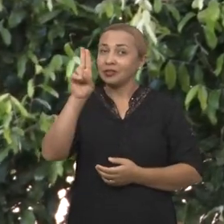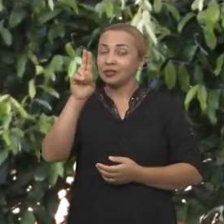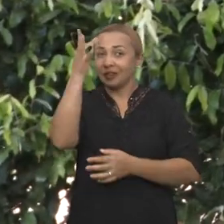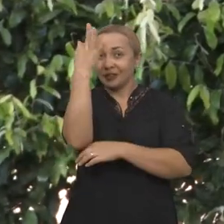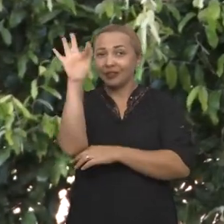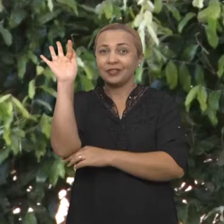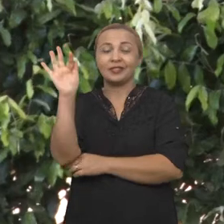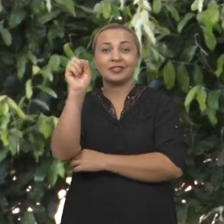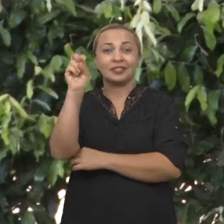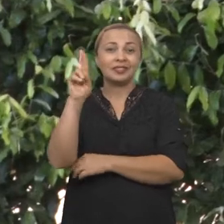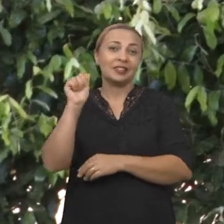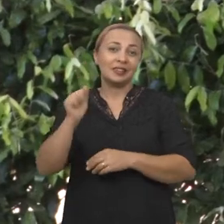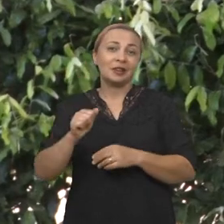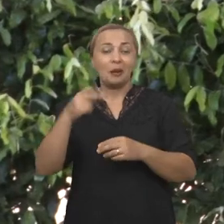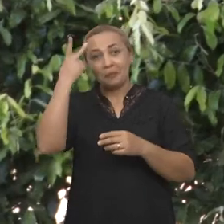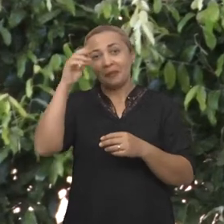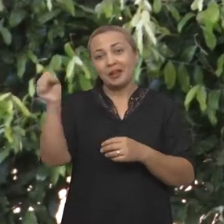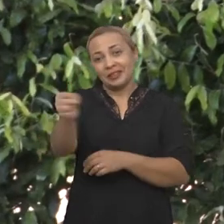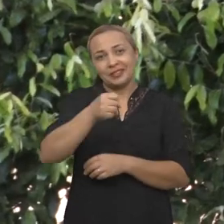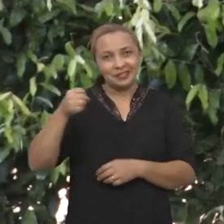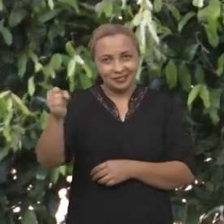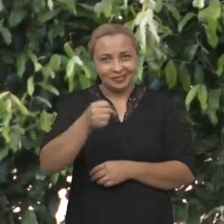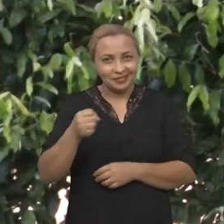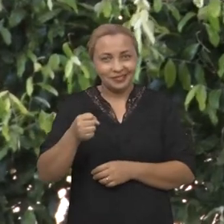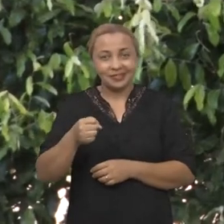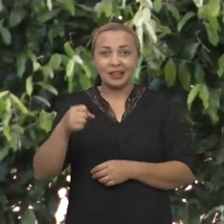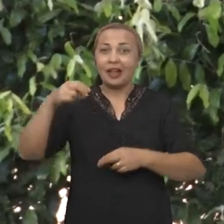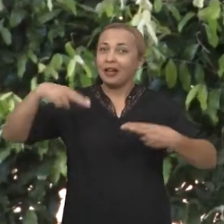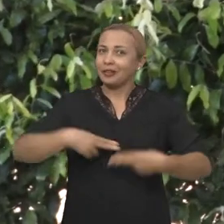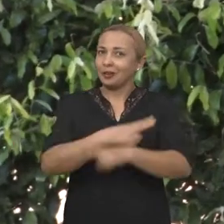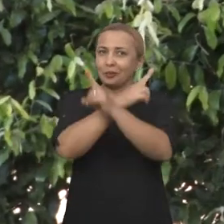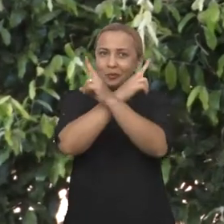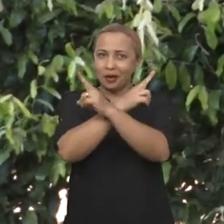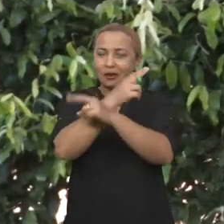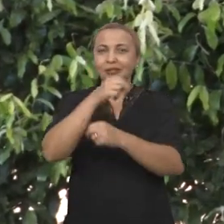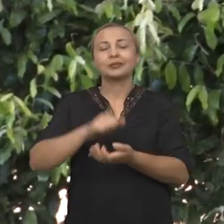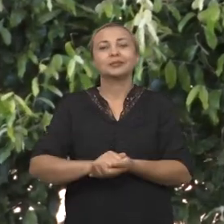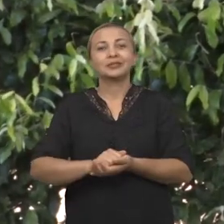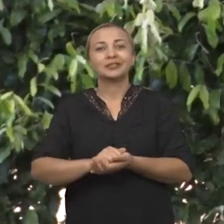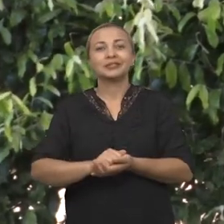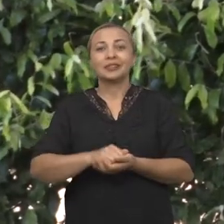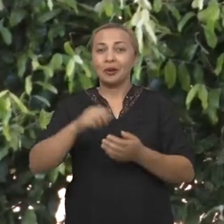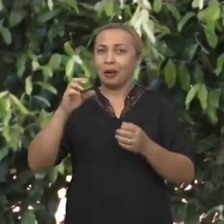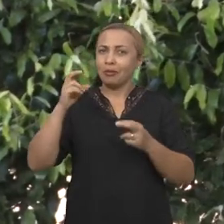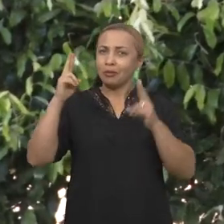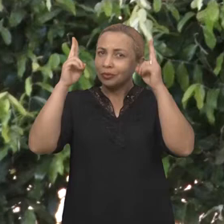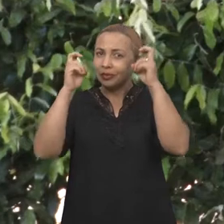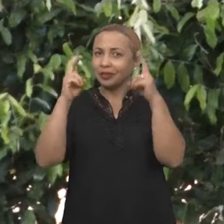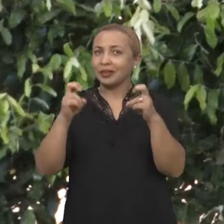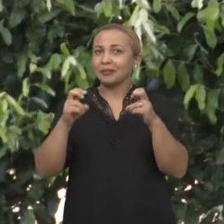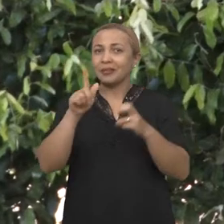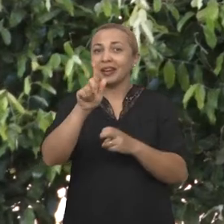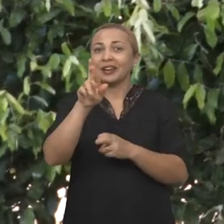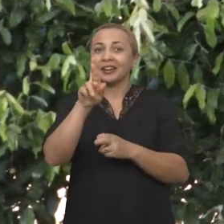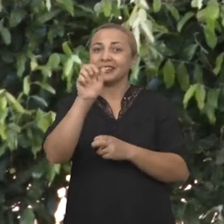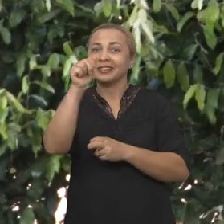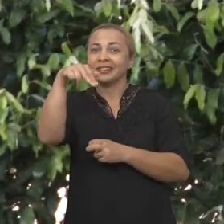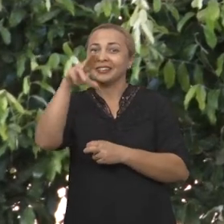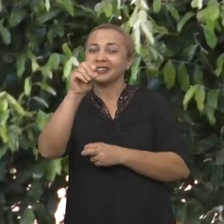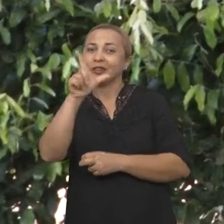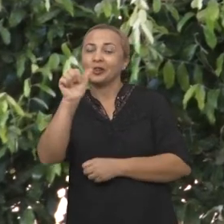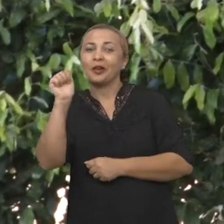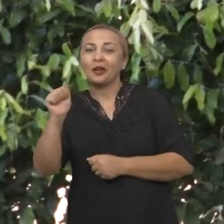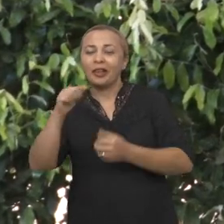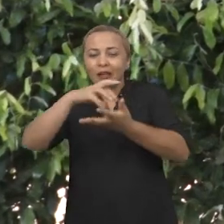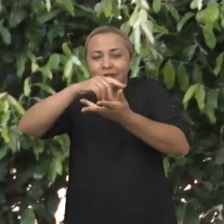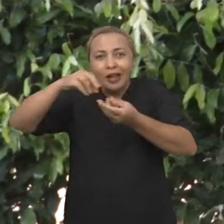de Sergipe a novidade é por conta da cerveja artesanal, na Universidade Estadual do Sudoeste da Bahia, o assunto é granola. Melhor,